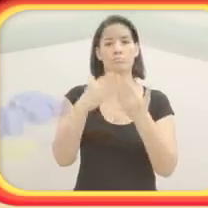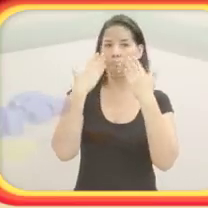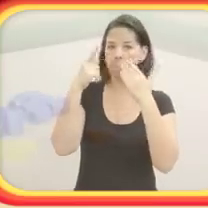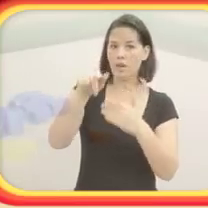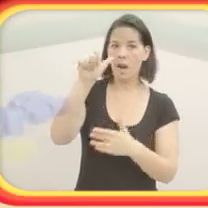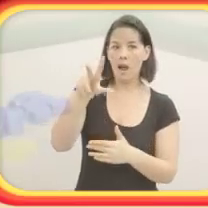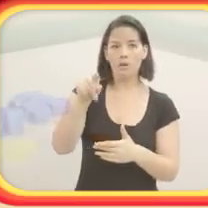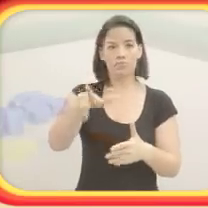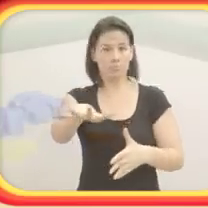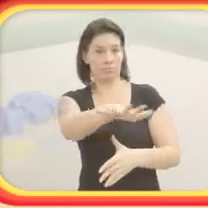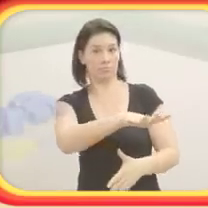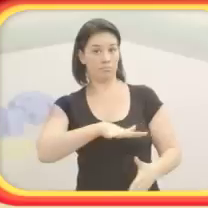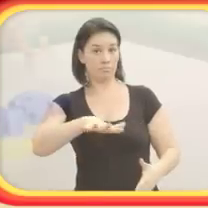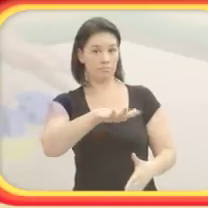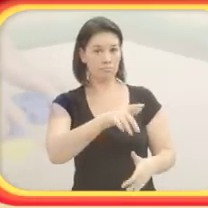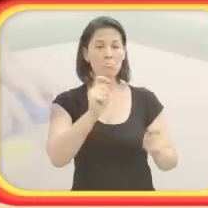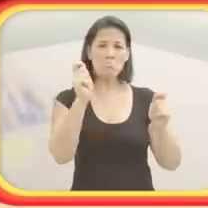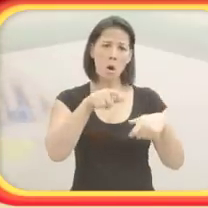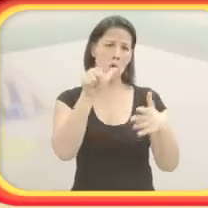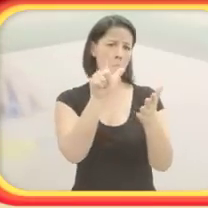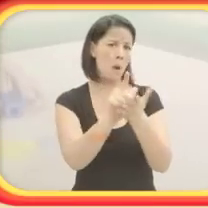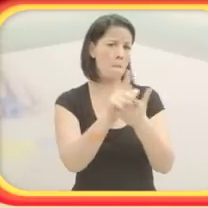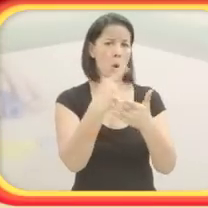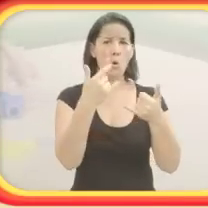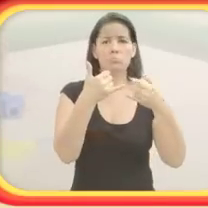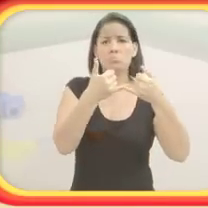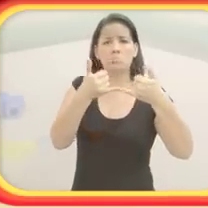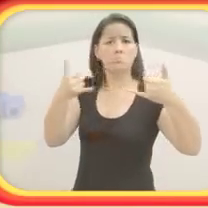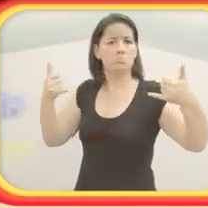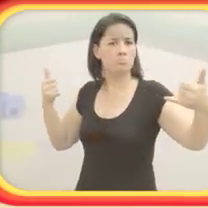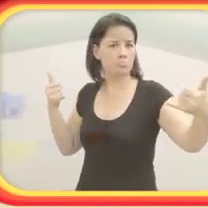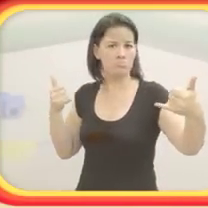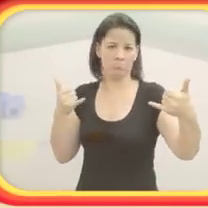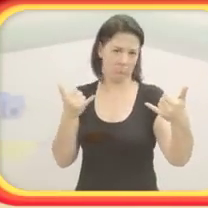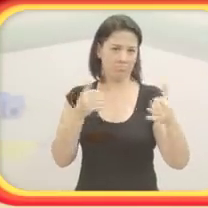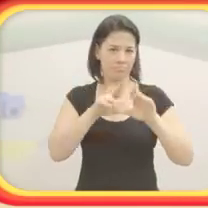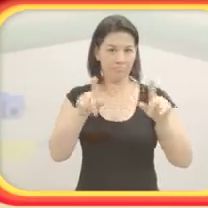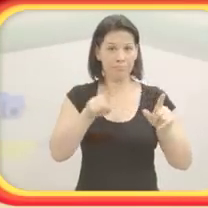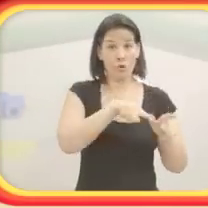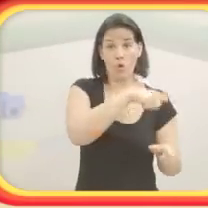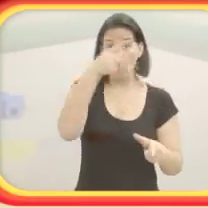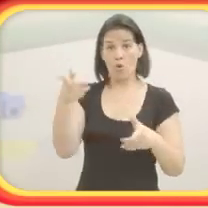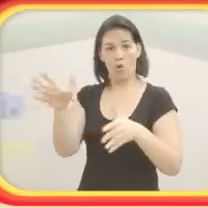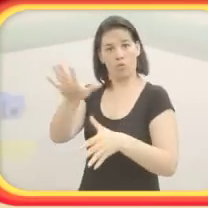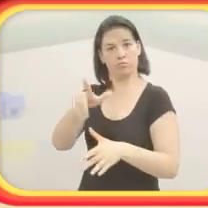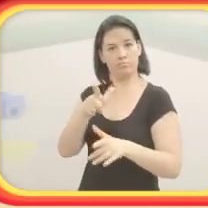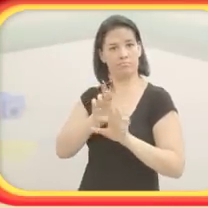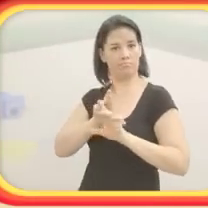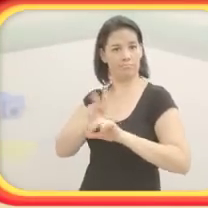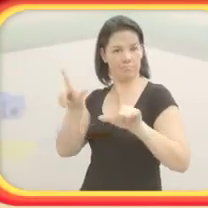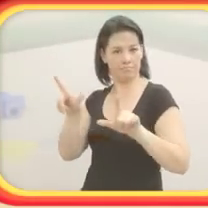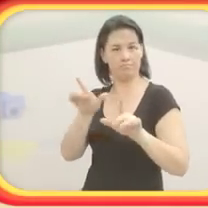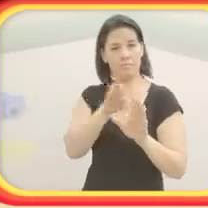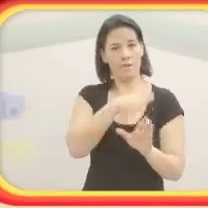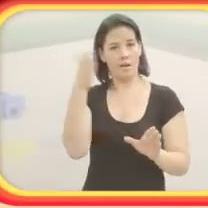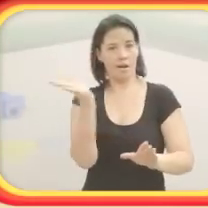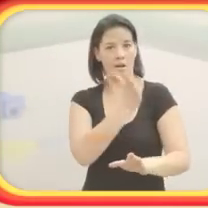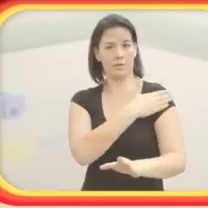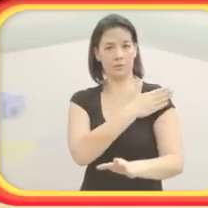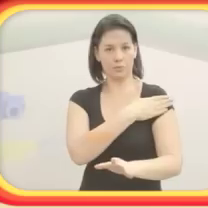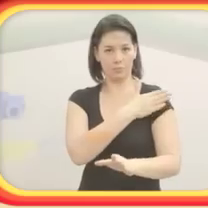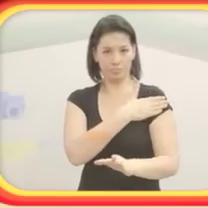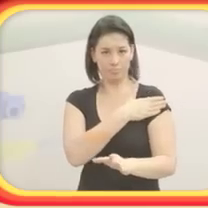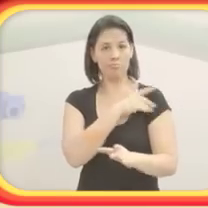uma área delimitada. Do lado esquerdo, eu coloco vários pinos, não precisa ser pinos, pode ser pedras, pode ser qualquer